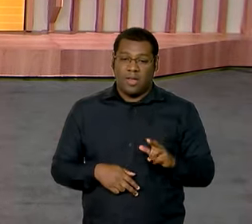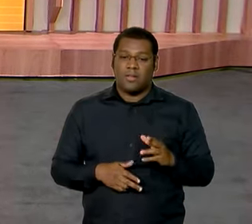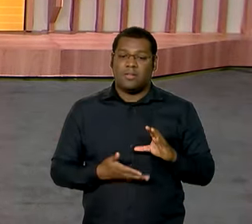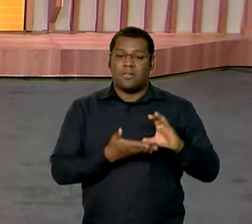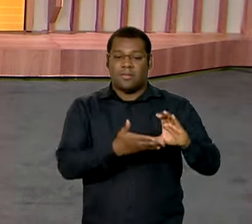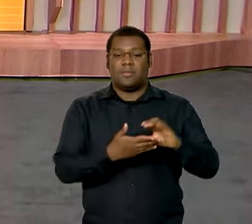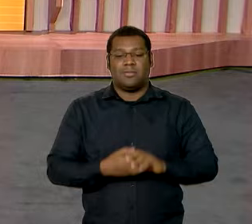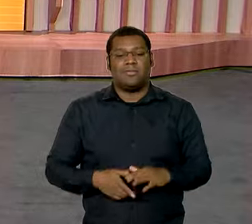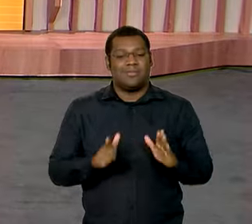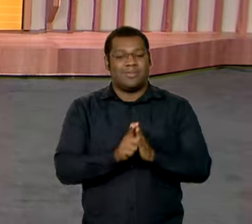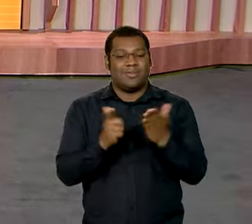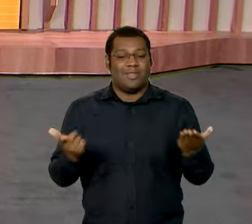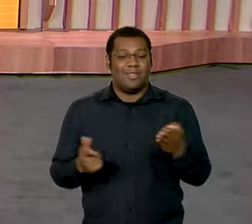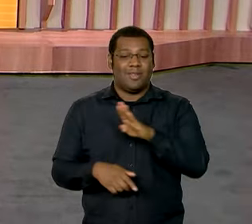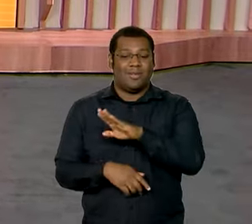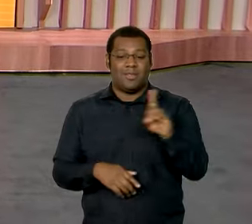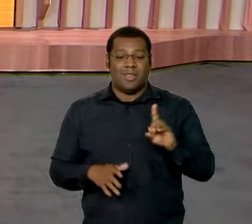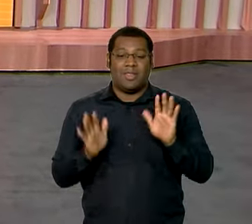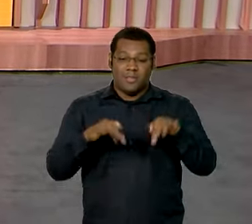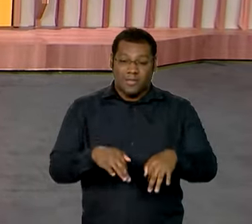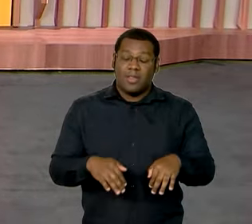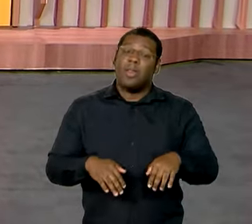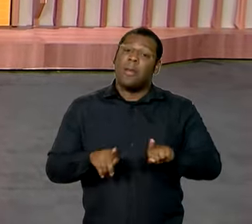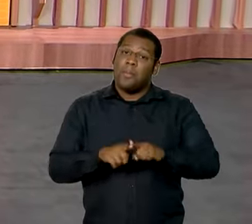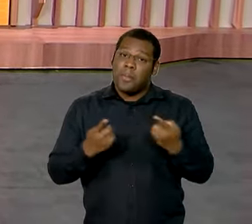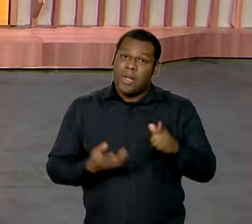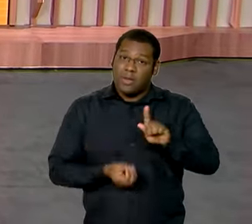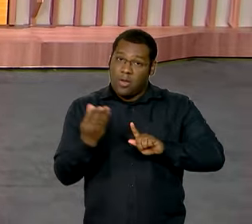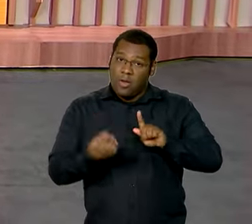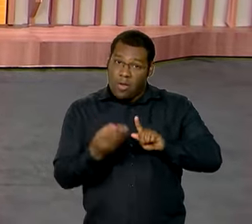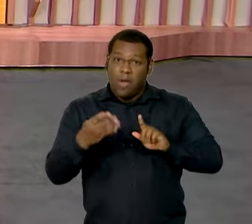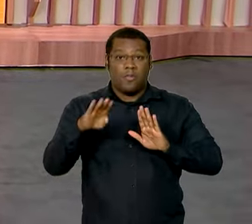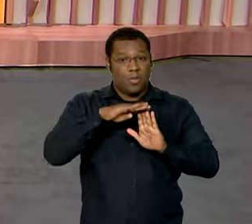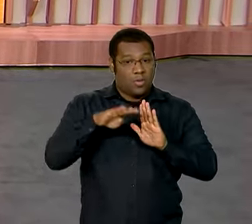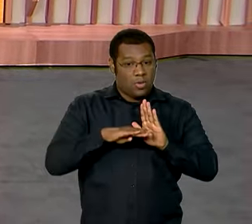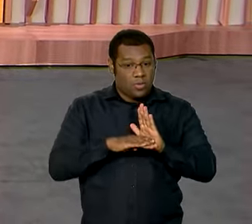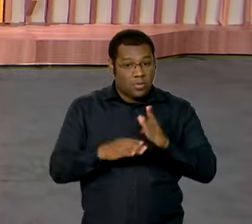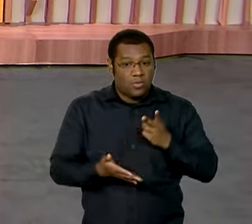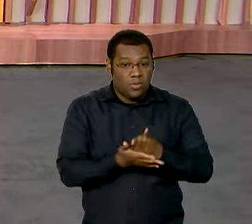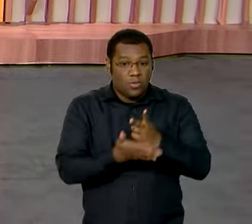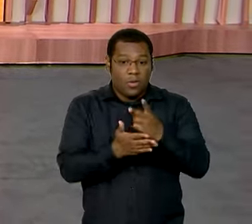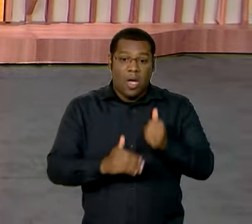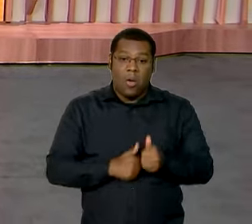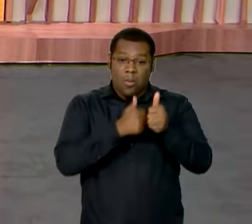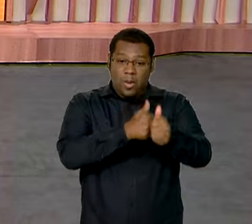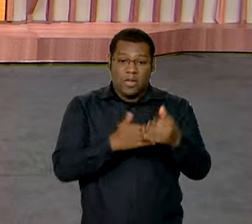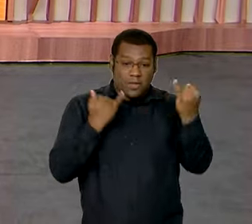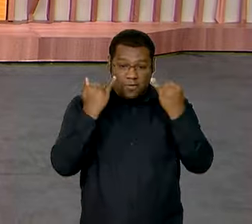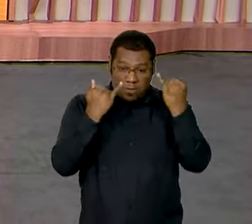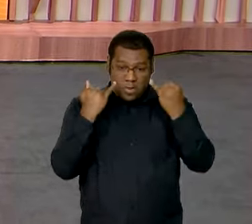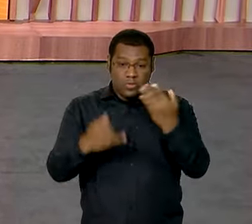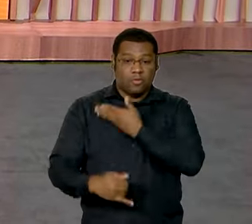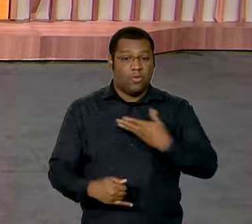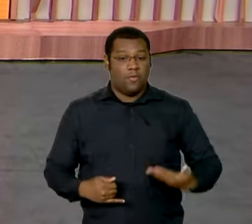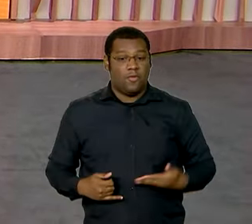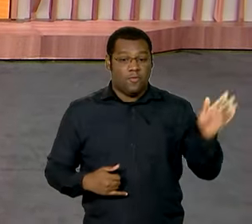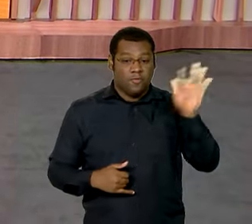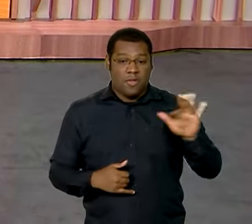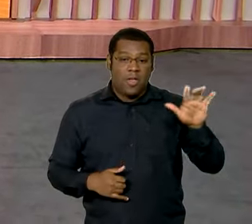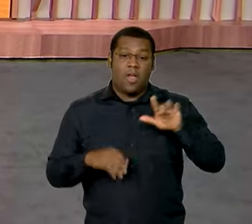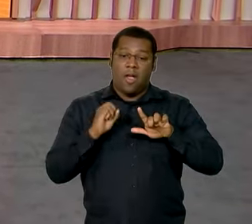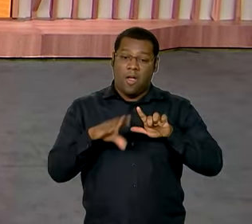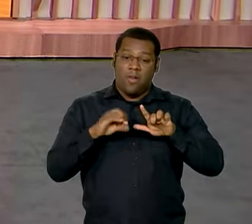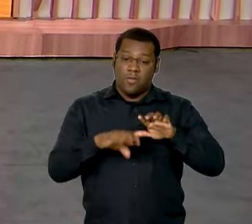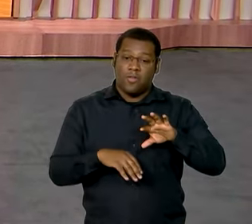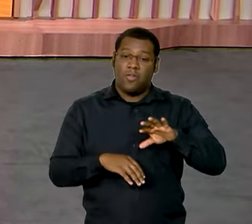o Brasil em Dia fica por aqui, mas o Canal Gov segue com a programação, acompanhando todas as ações do governo federal, com eventos